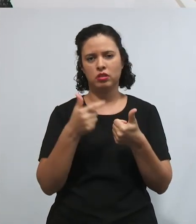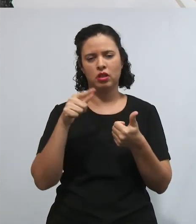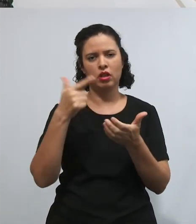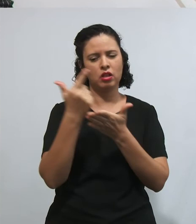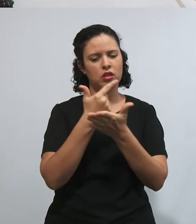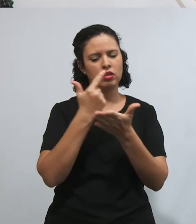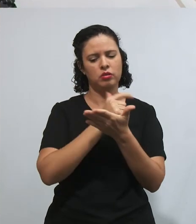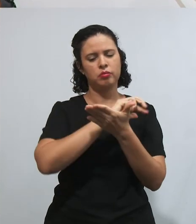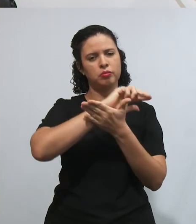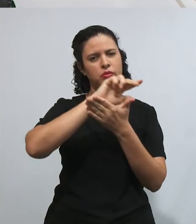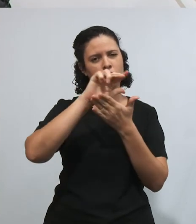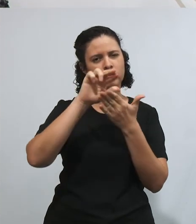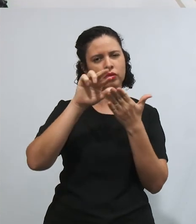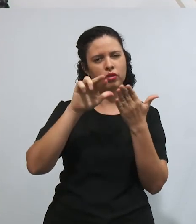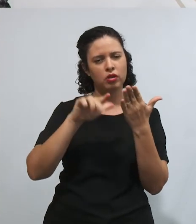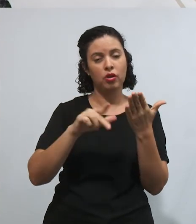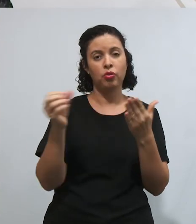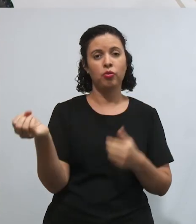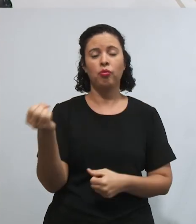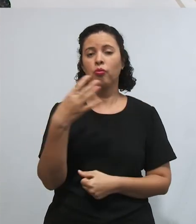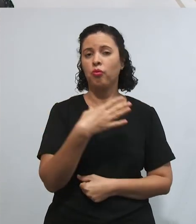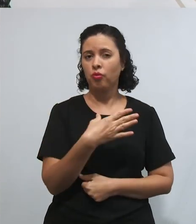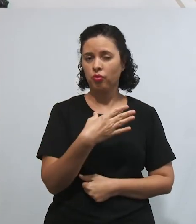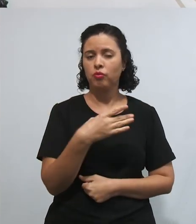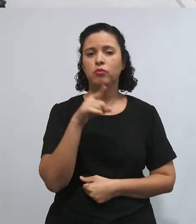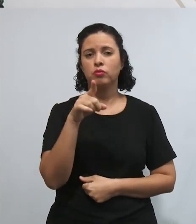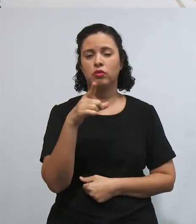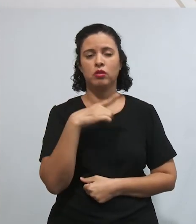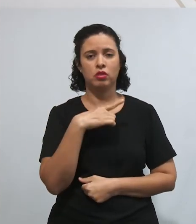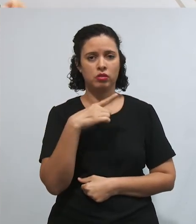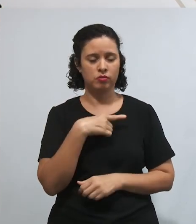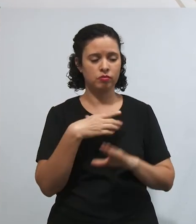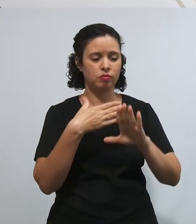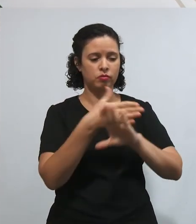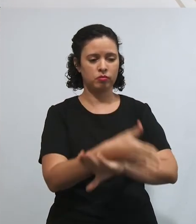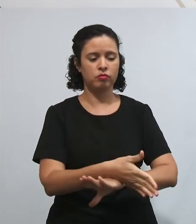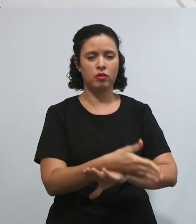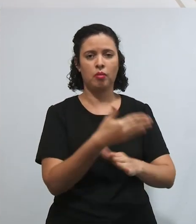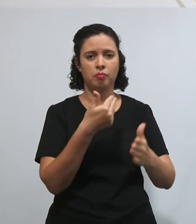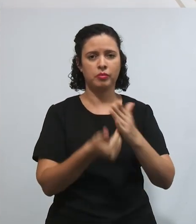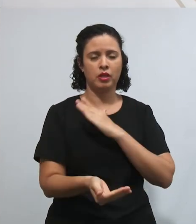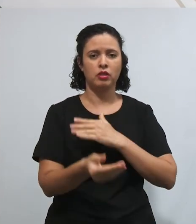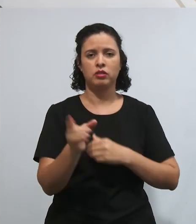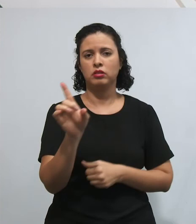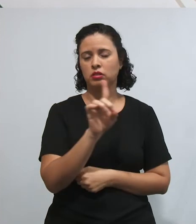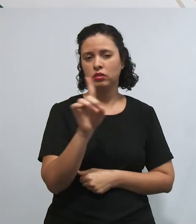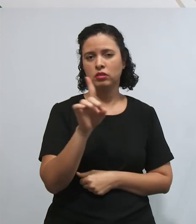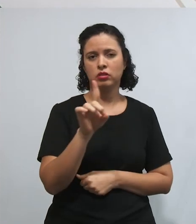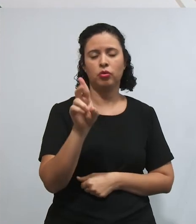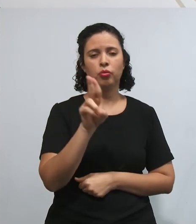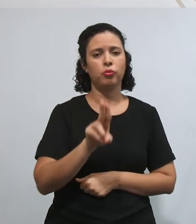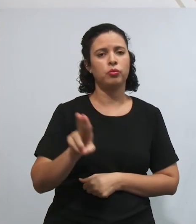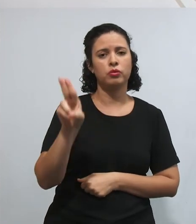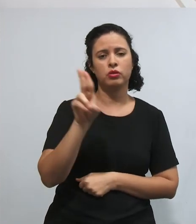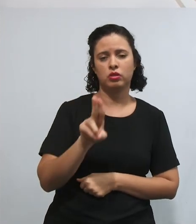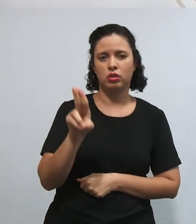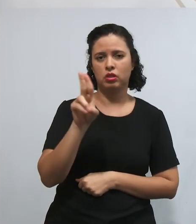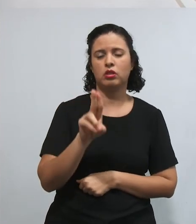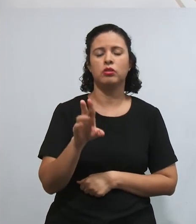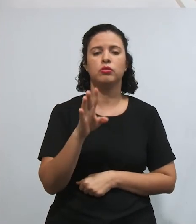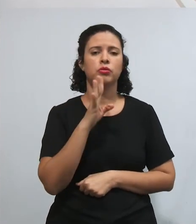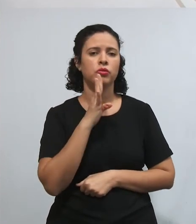livros incríveis, livros atualizados e você não pode perder essa chance de se apropriar dos